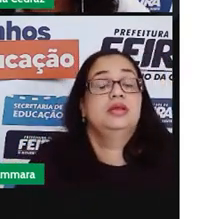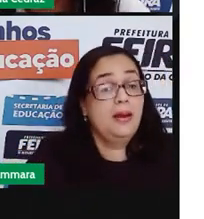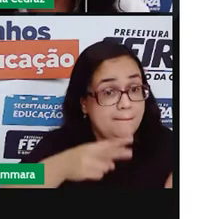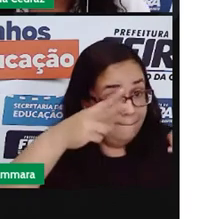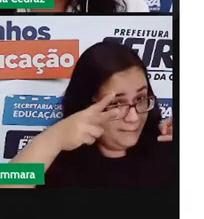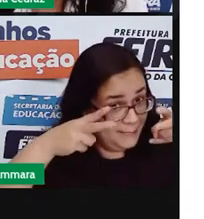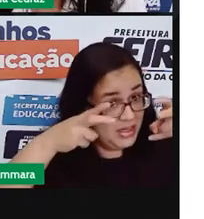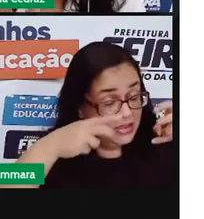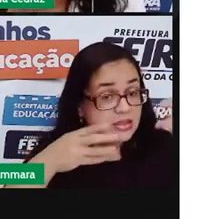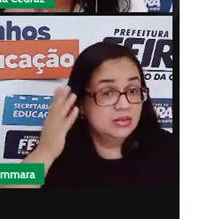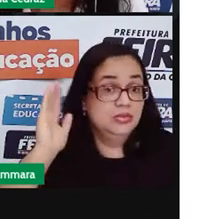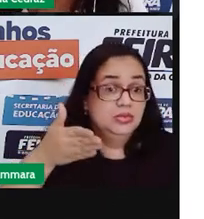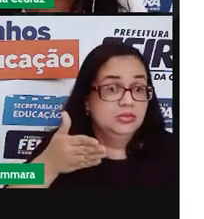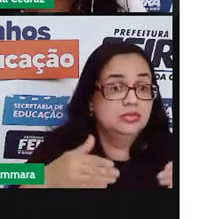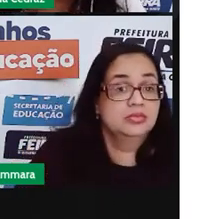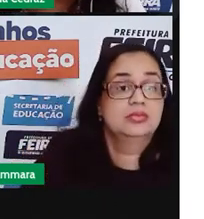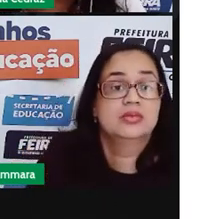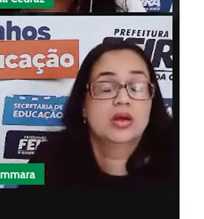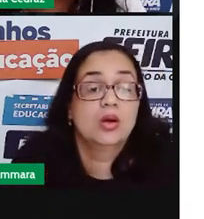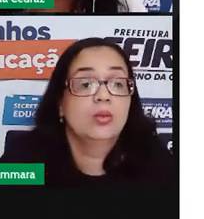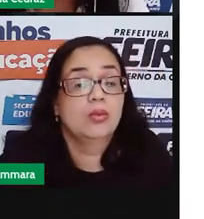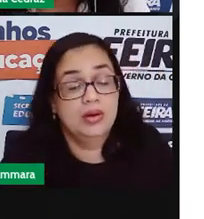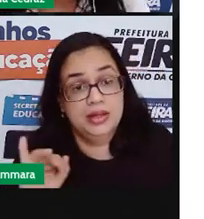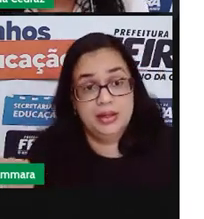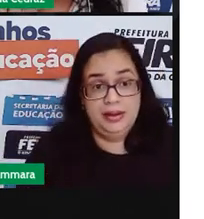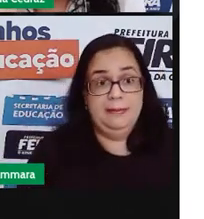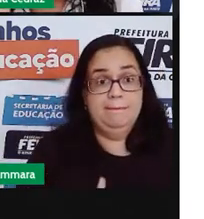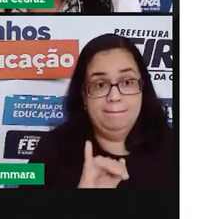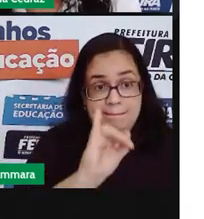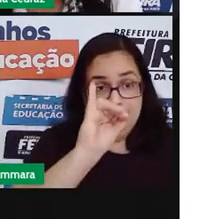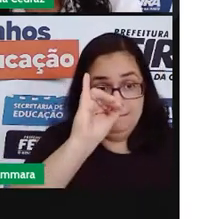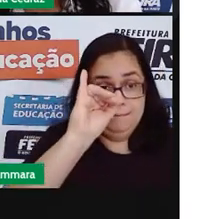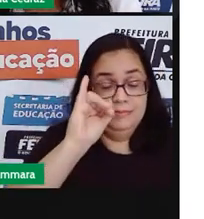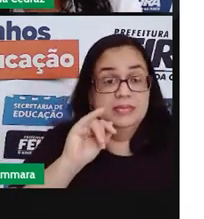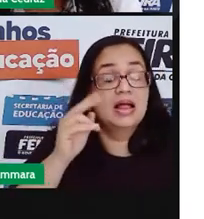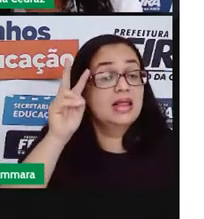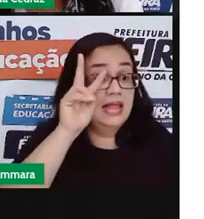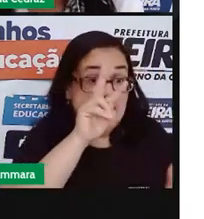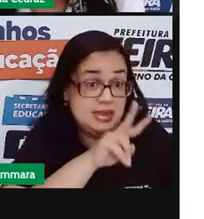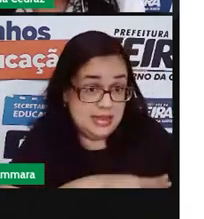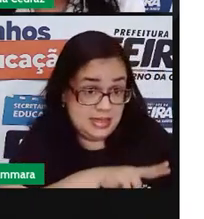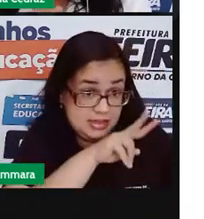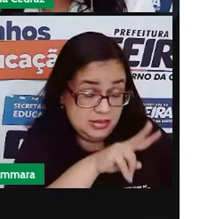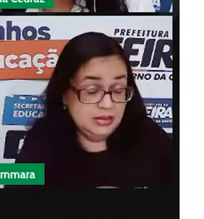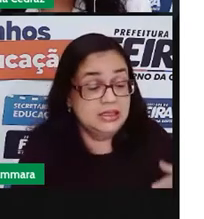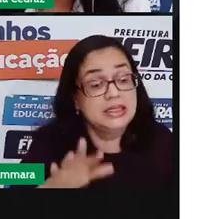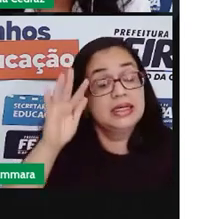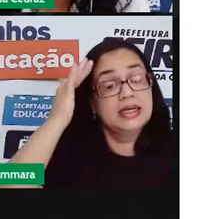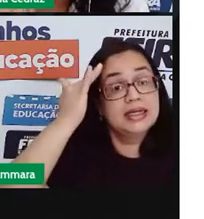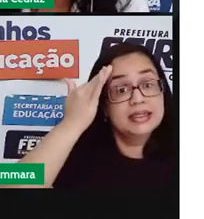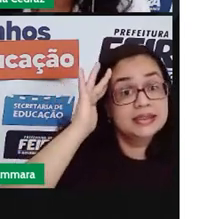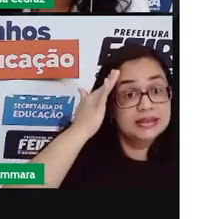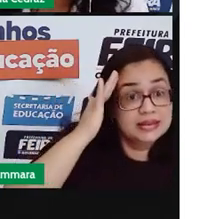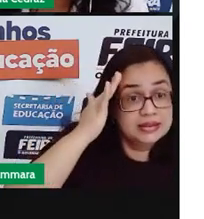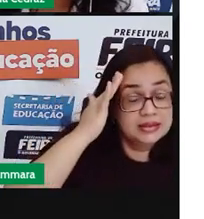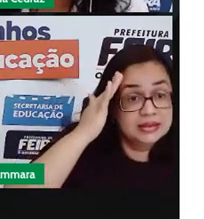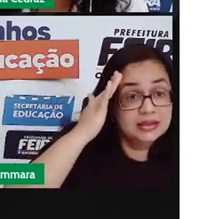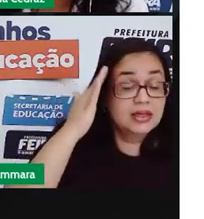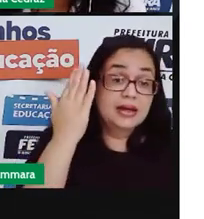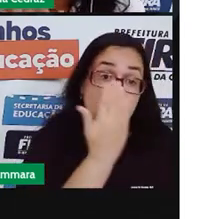Percebeu agora? Olha como é importante a gente ler, entender e